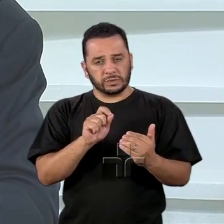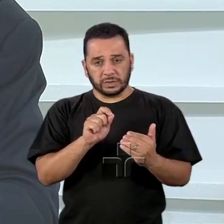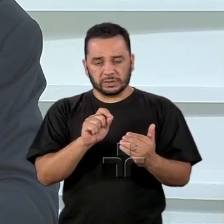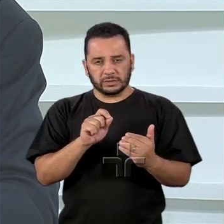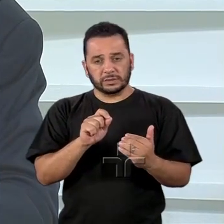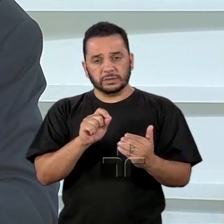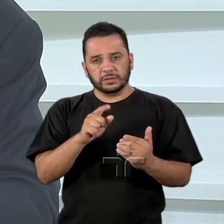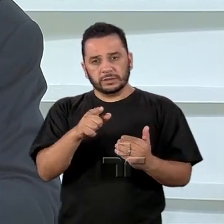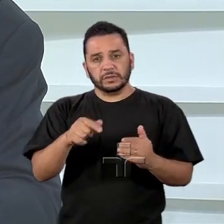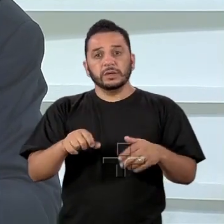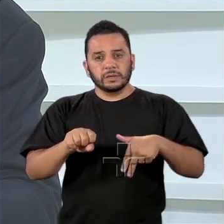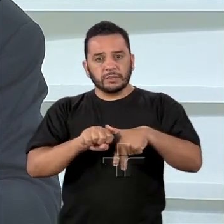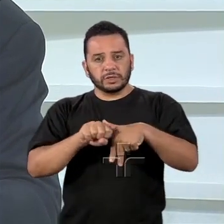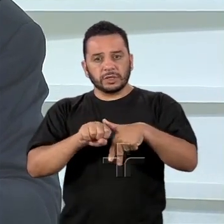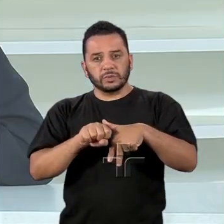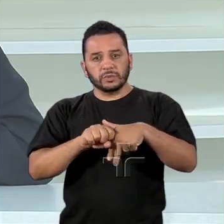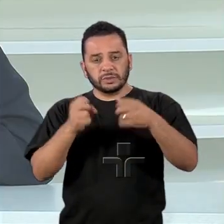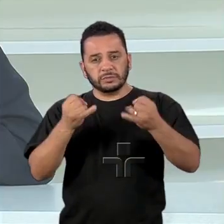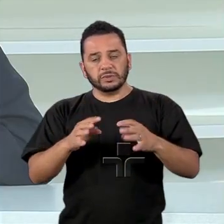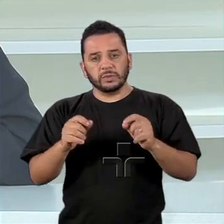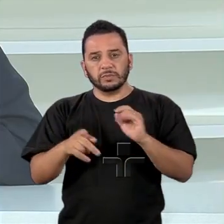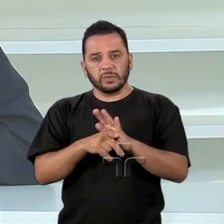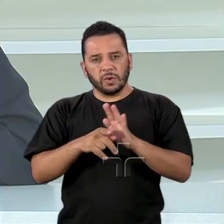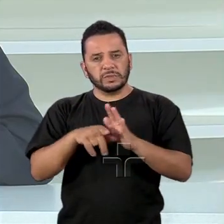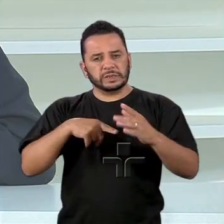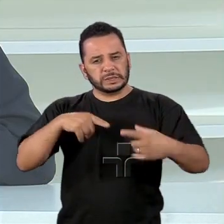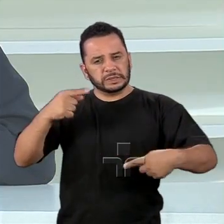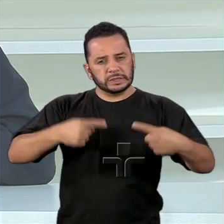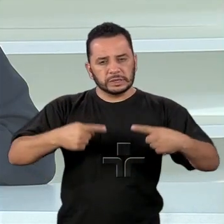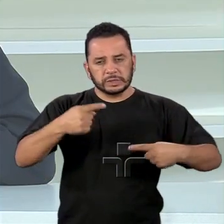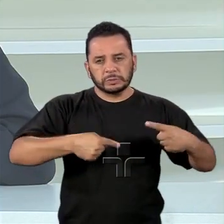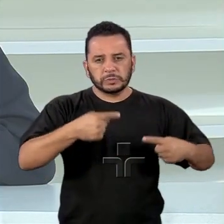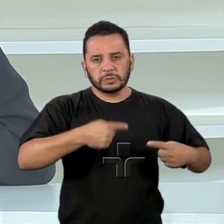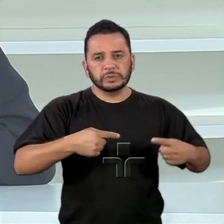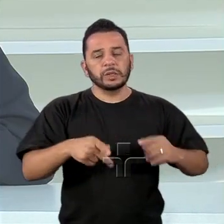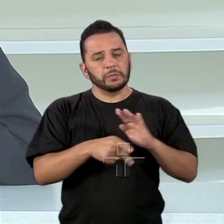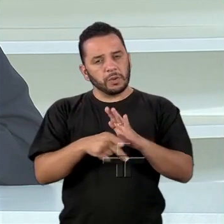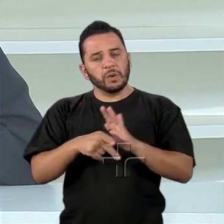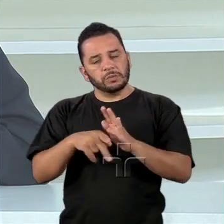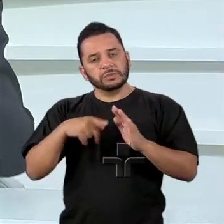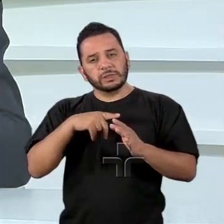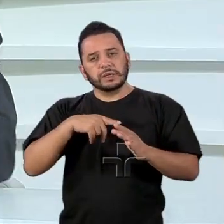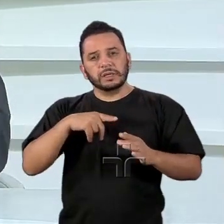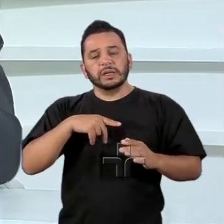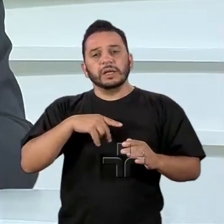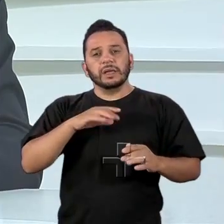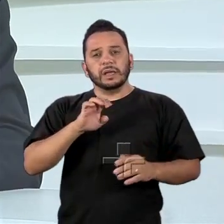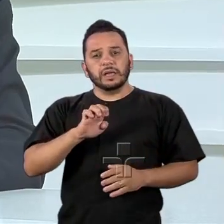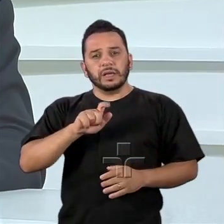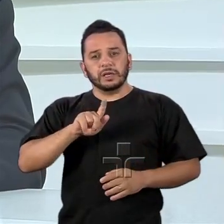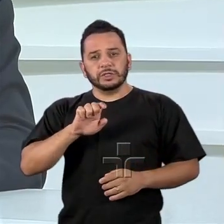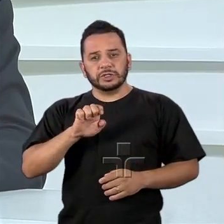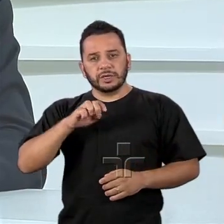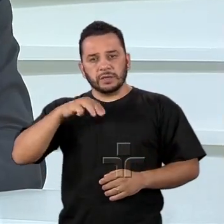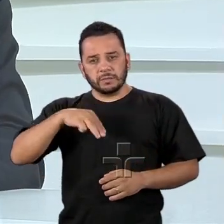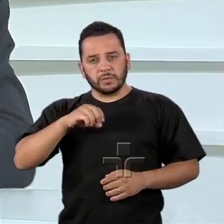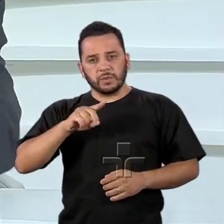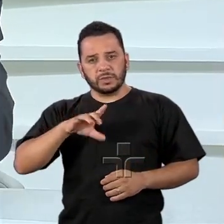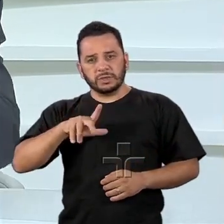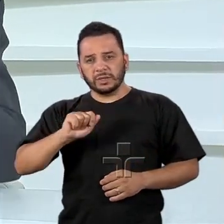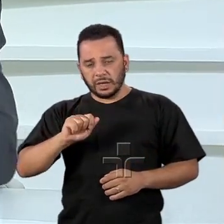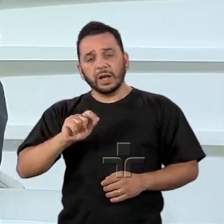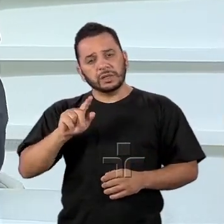o embaixador acabou de falar sobre a disputa hegemônica. Esse é o mundo que mudou. Depois, uma repercussão da crise de